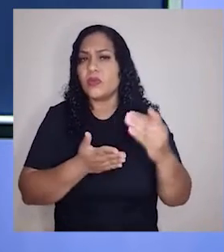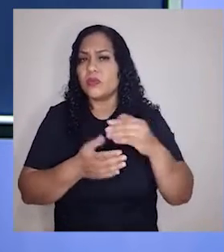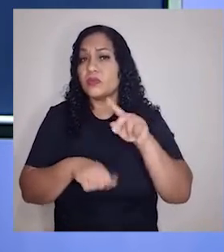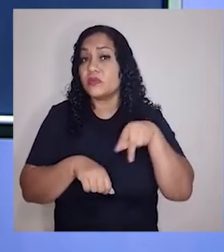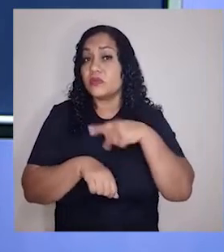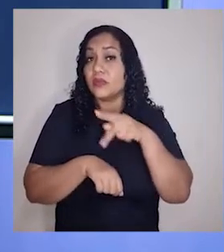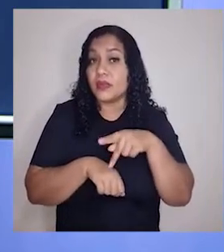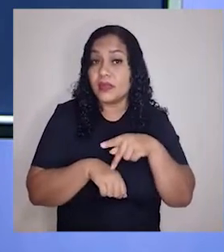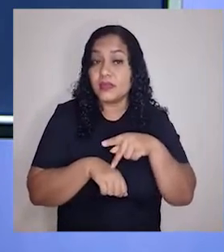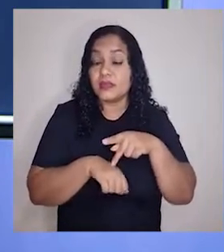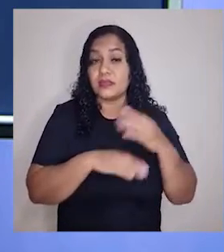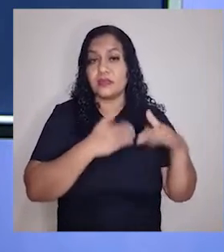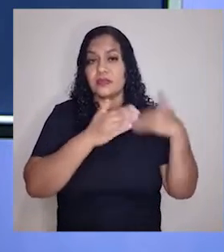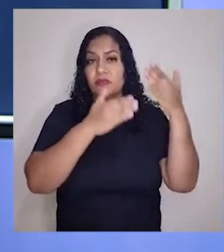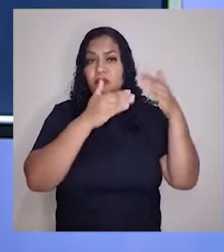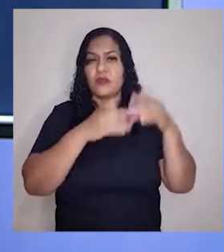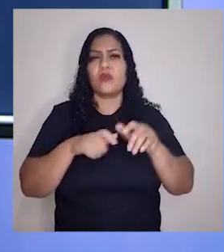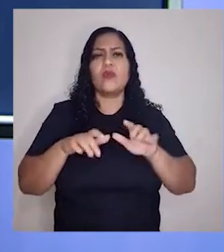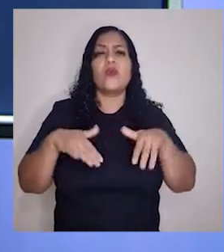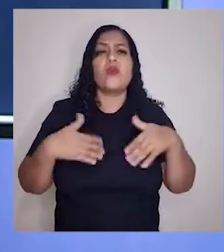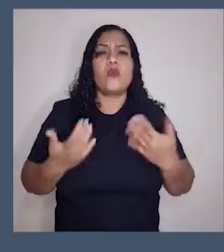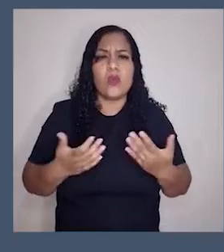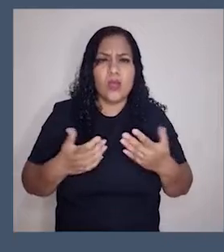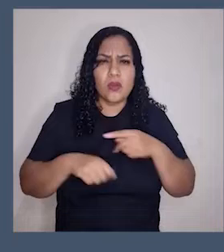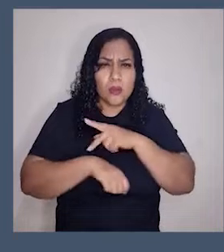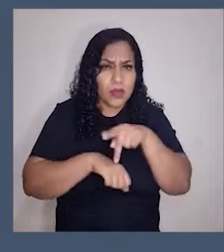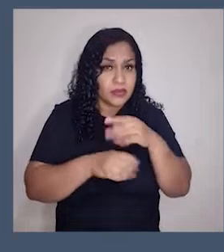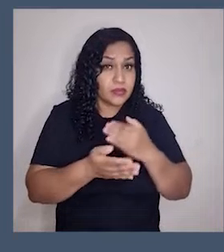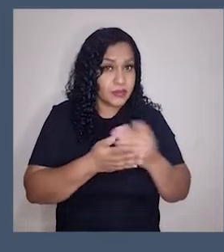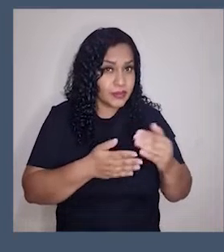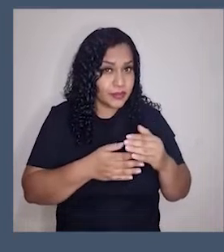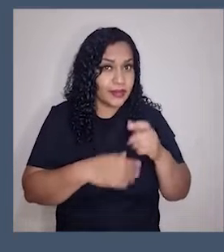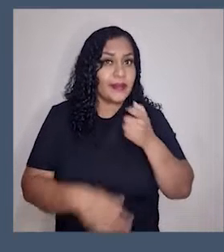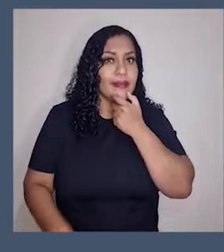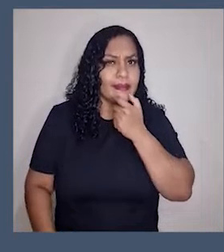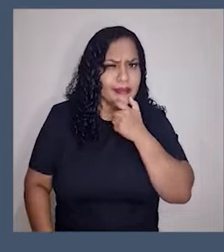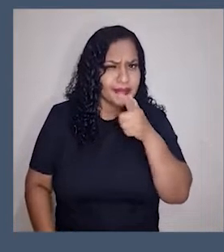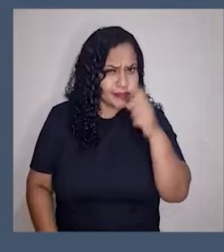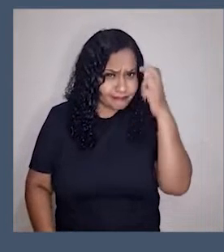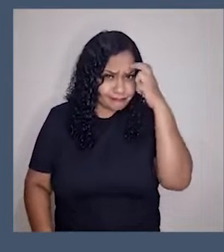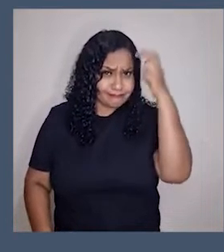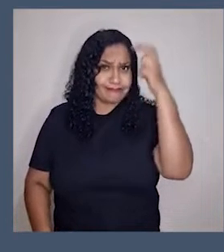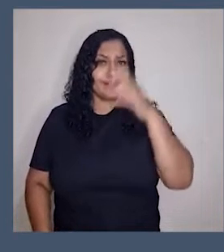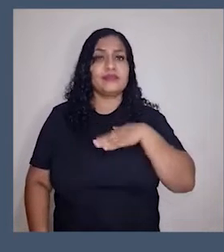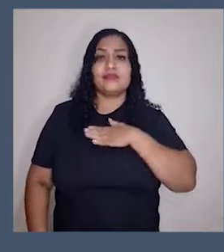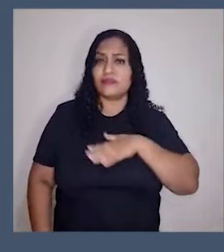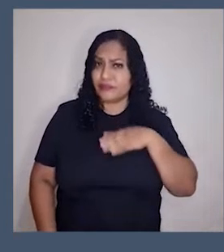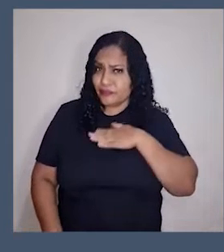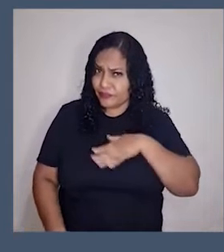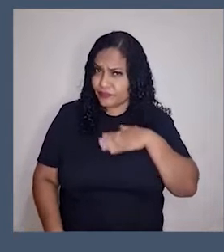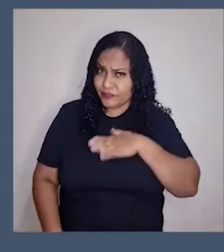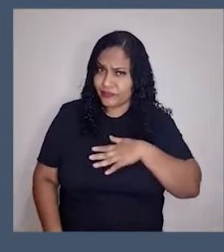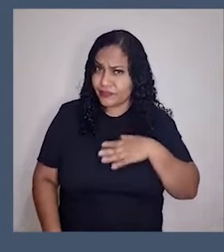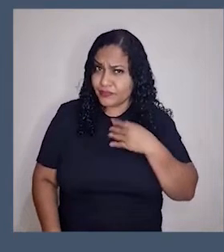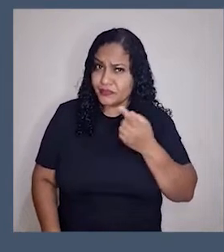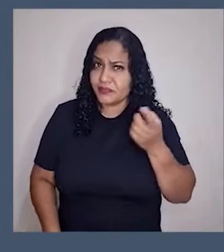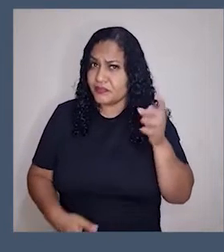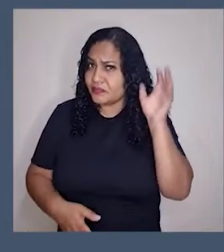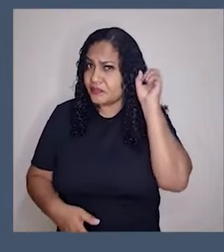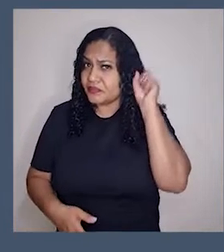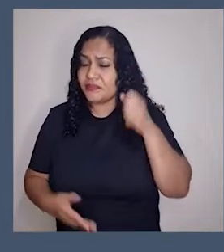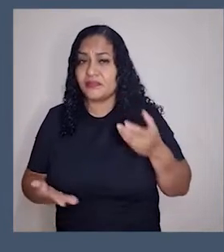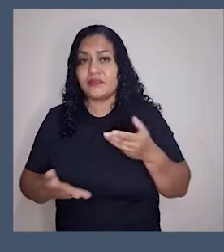país, o estopim dessa revolução? Inglaterra. Vocês estão feras, hein? Tô gostando de ouvir daqui. Inglaterra.